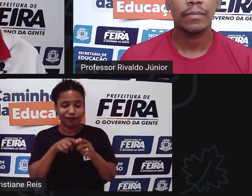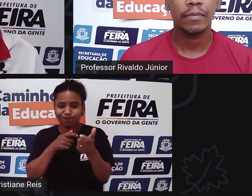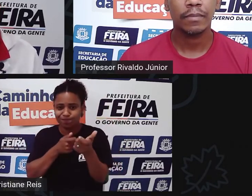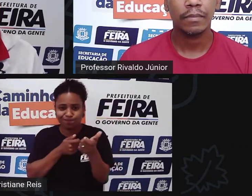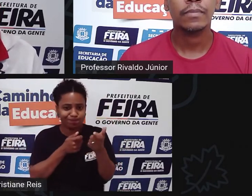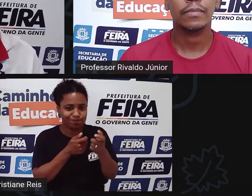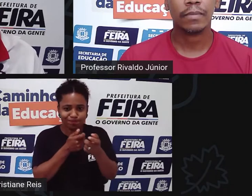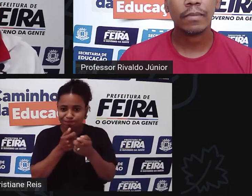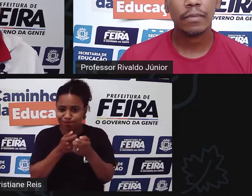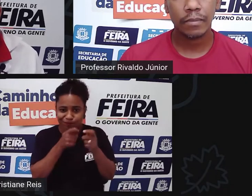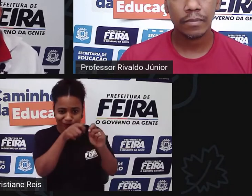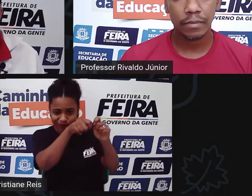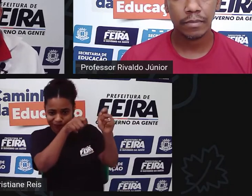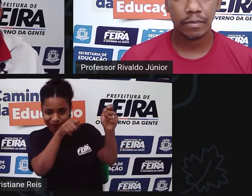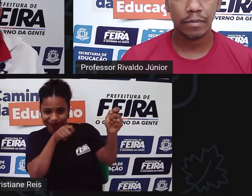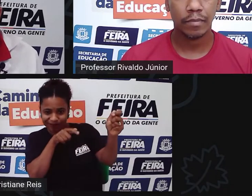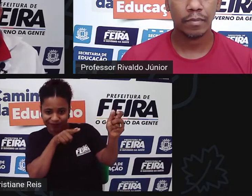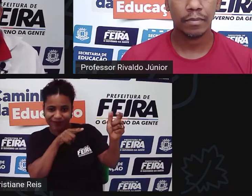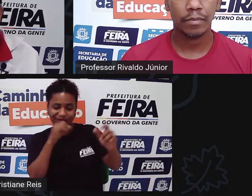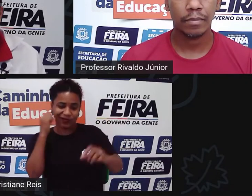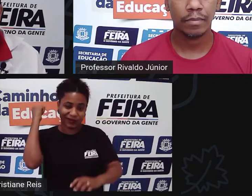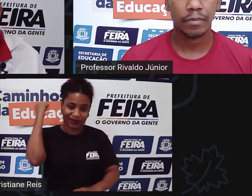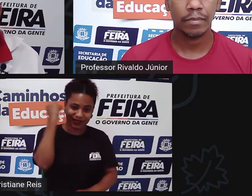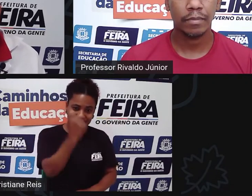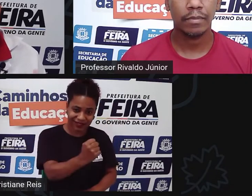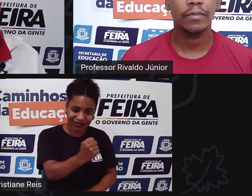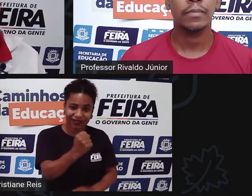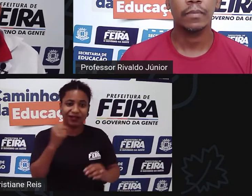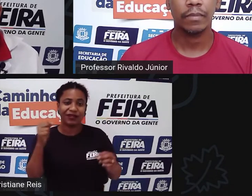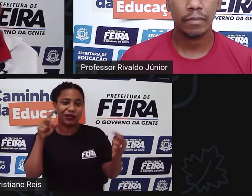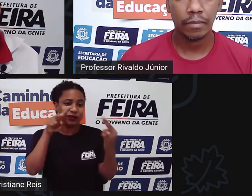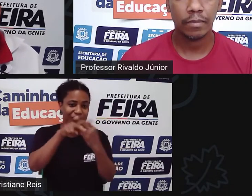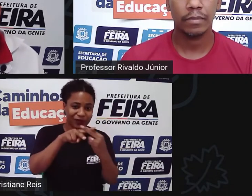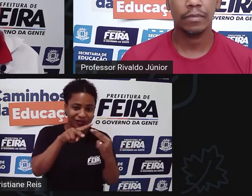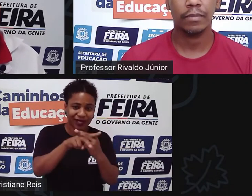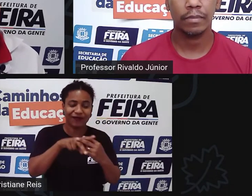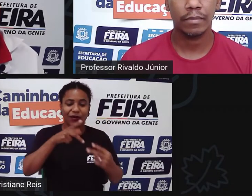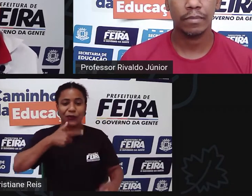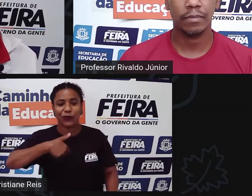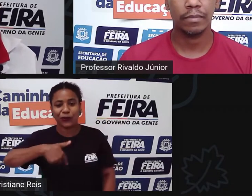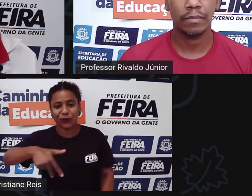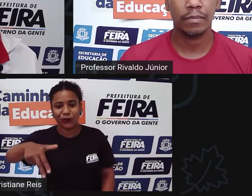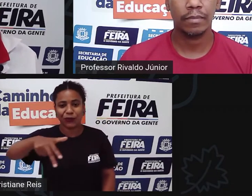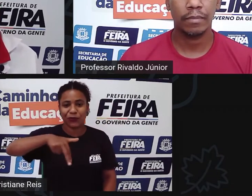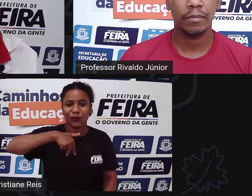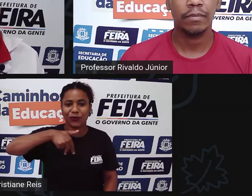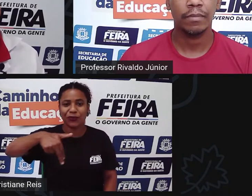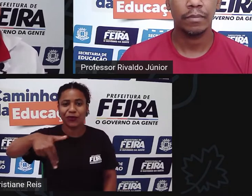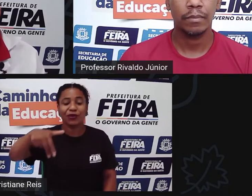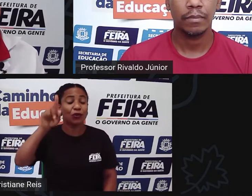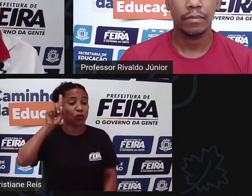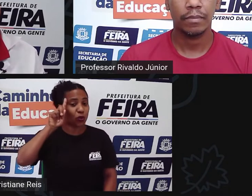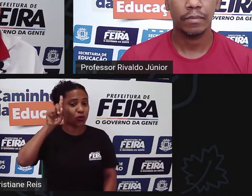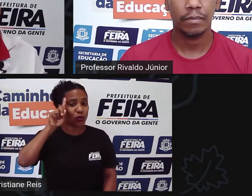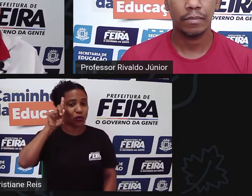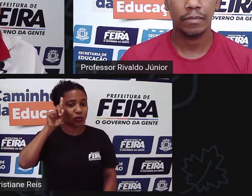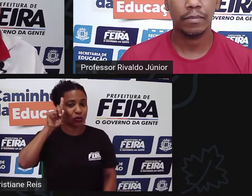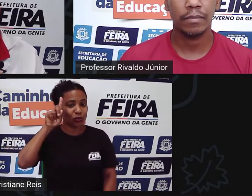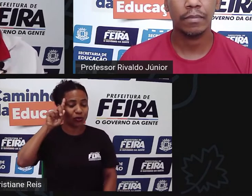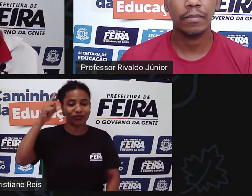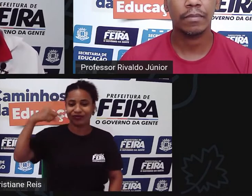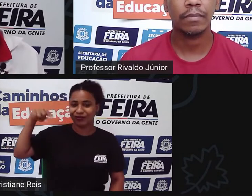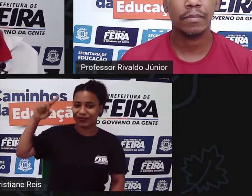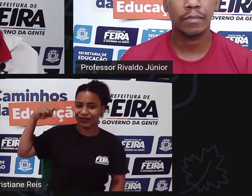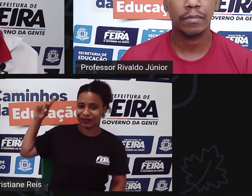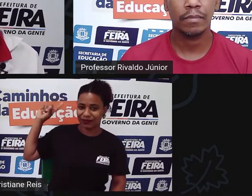parte da nossa espécie, né? Então, a gente caçava, lutava, caminhava todos os dias, diariamente, né? Quando que isso